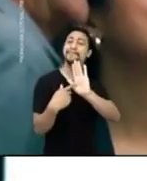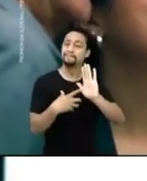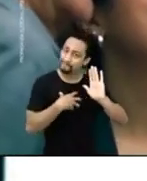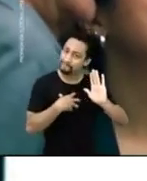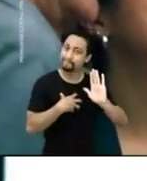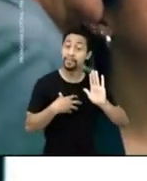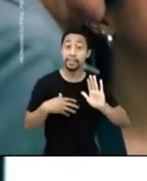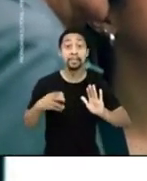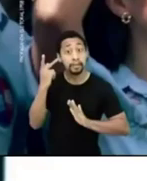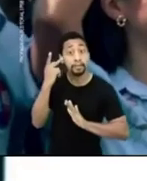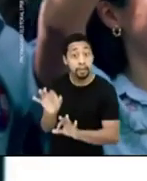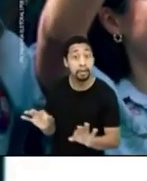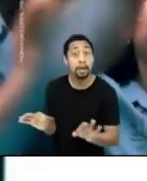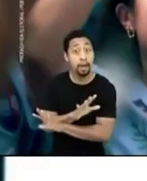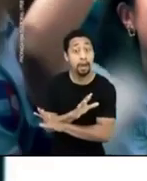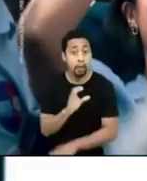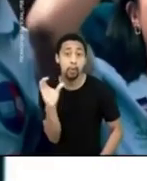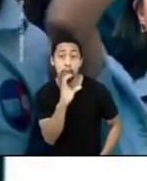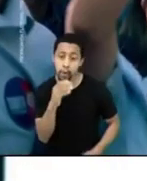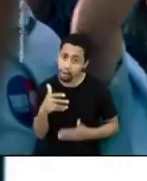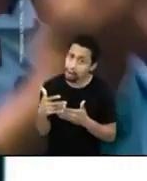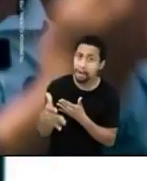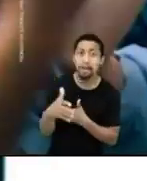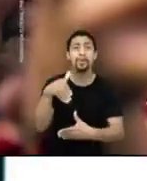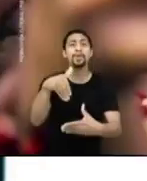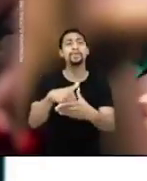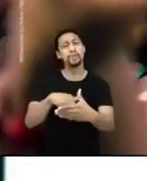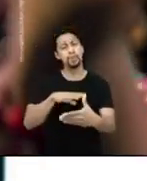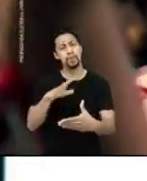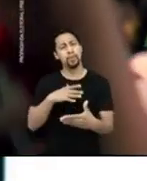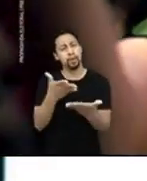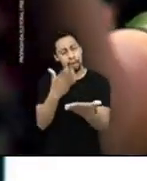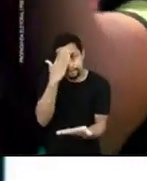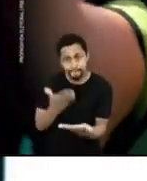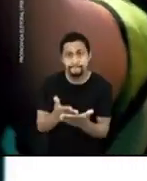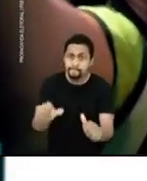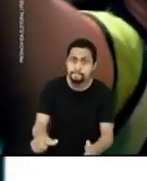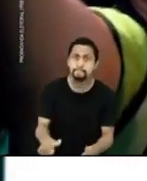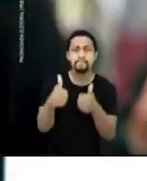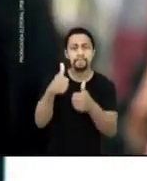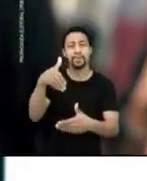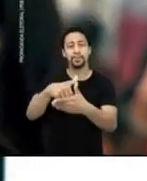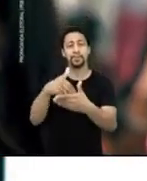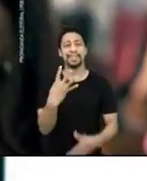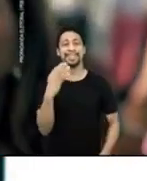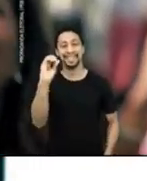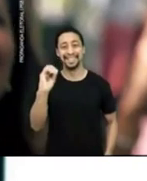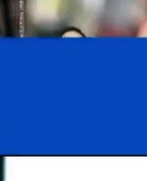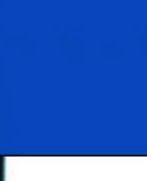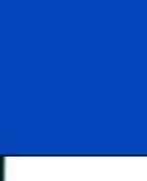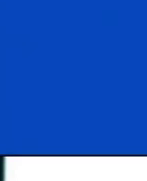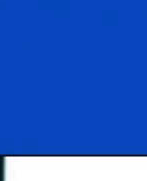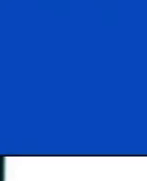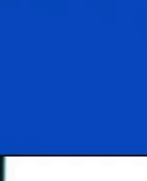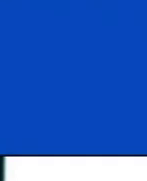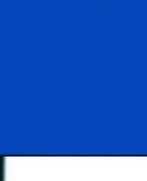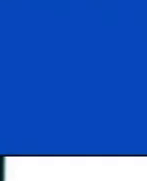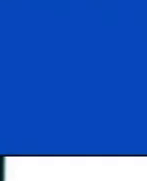São Paulo está pronta e tem pressa. Então vota com coragem no que você acredita que é melhor. Vota 40. 40.